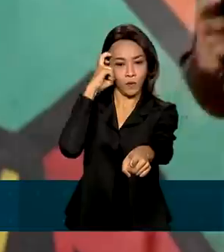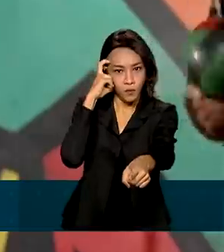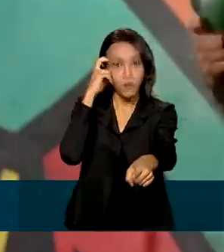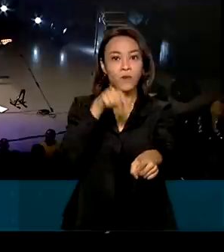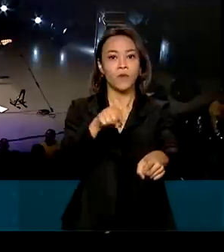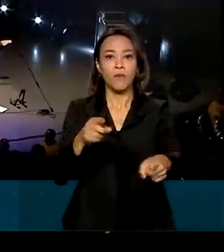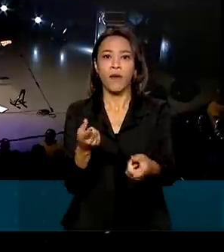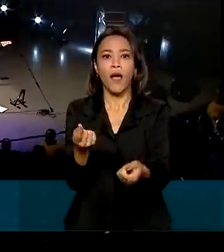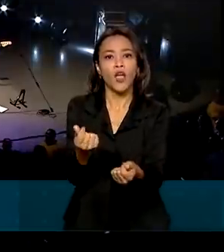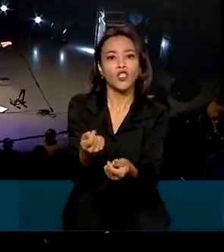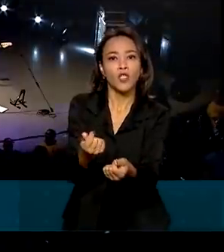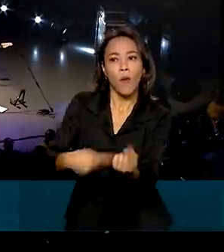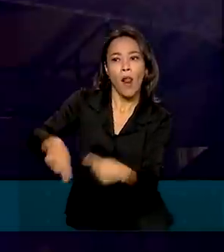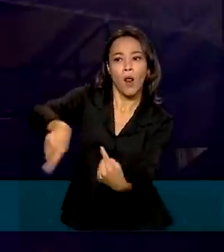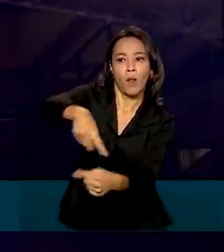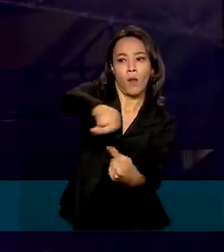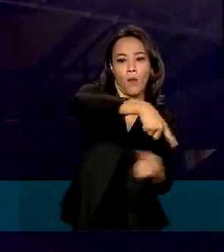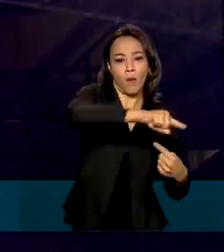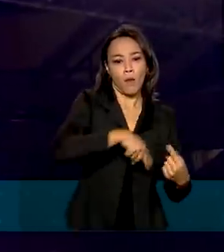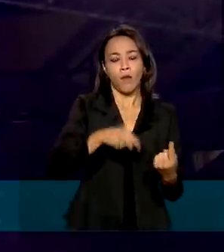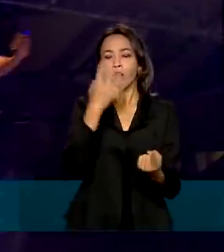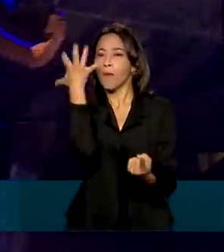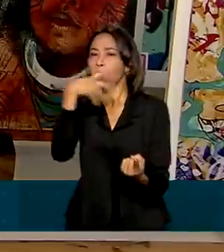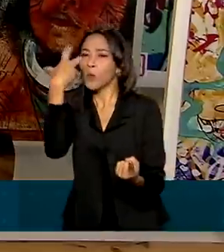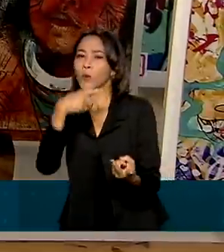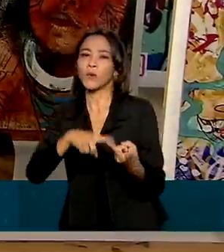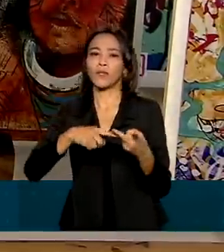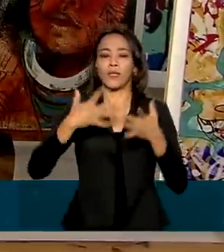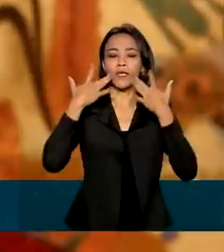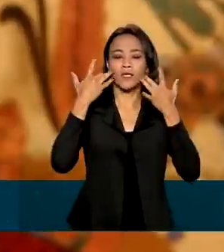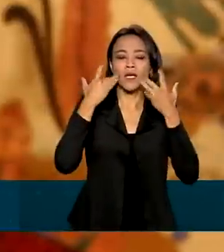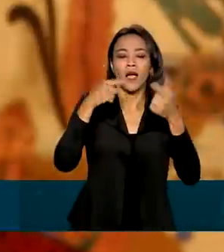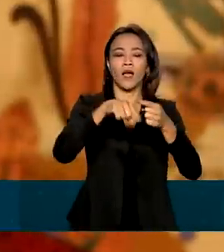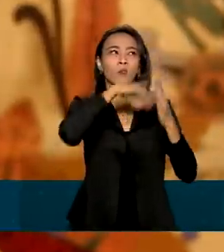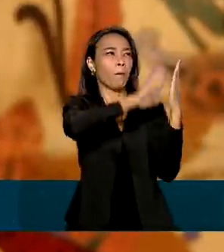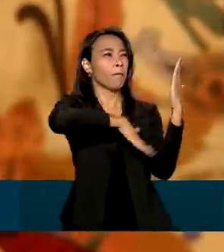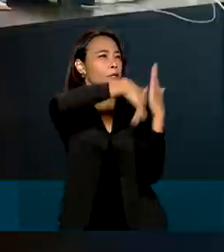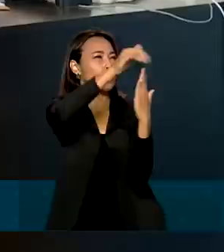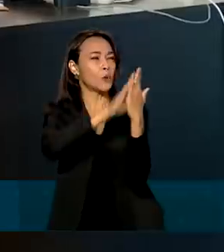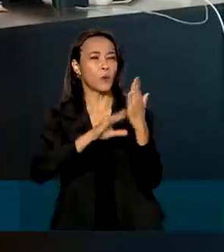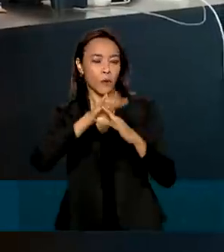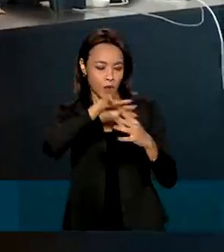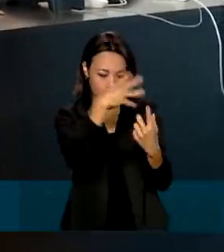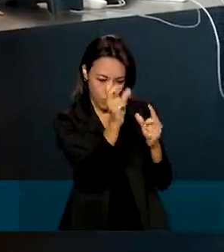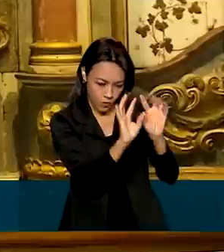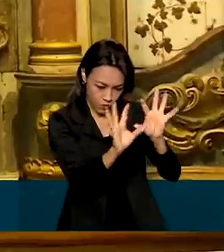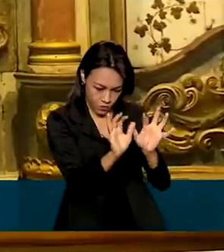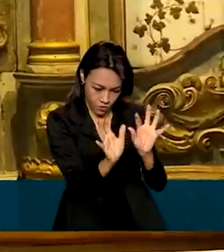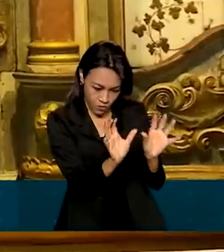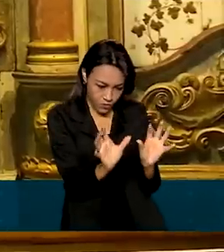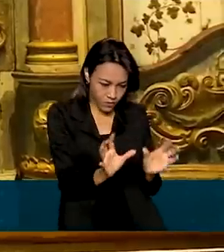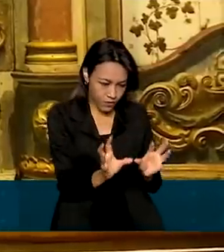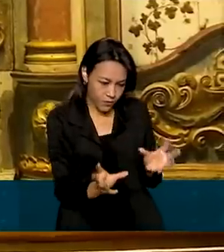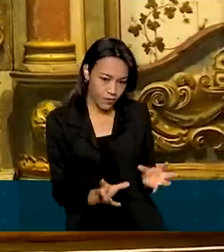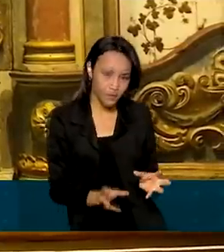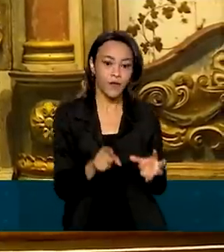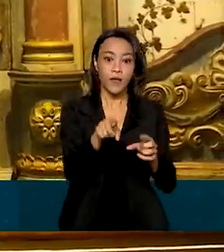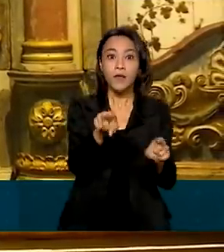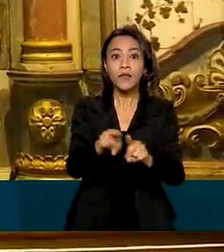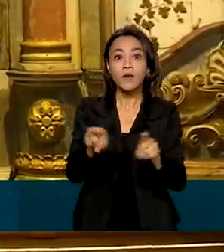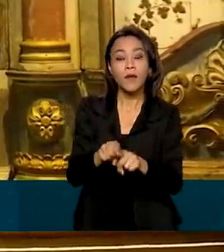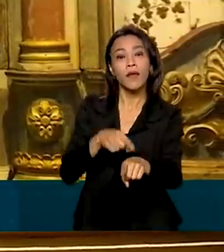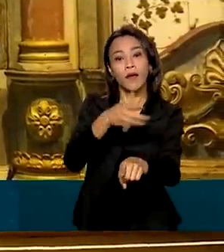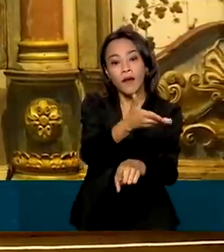locais, na música, no teatro, dança, pintura e esculturas. E aqueles que priorizam